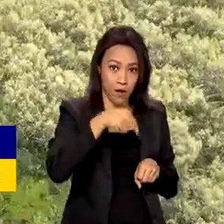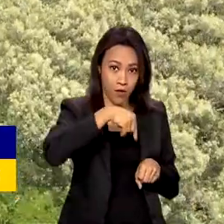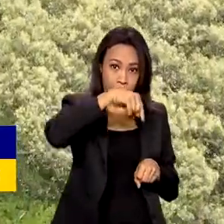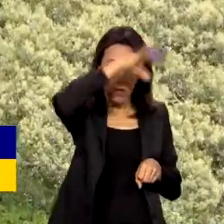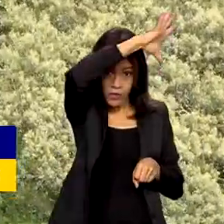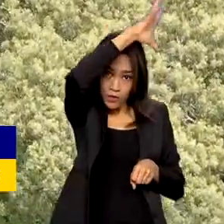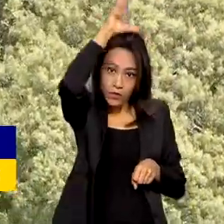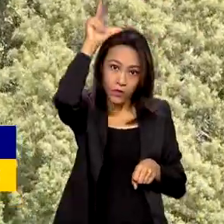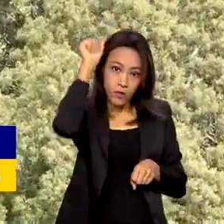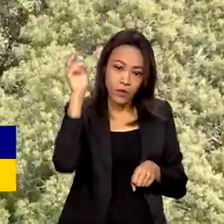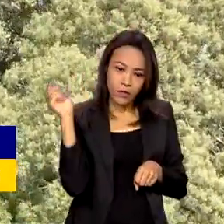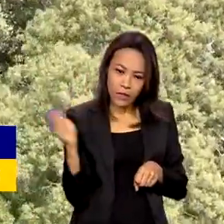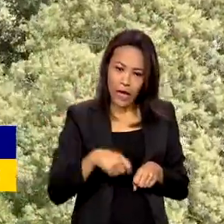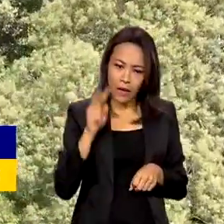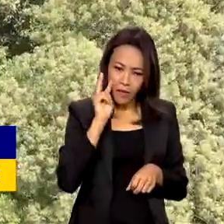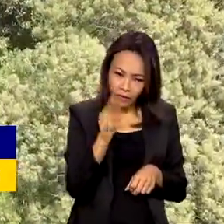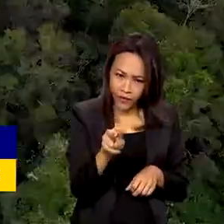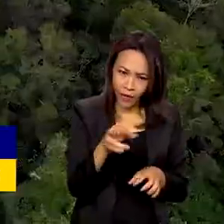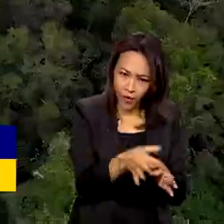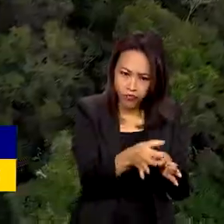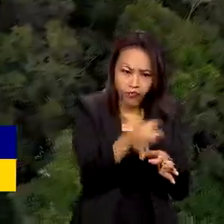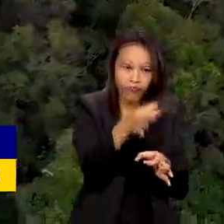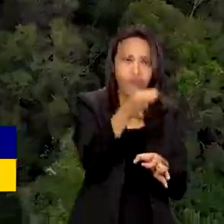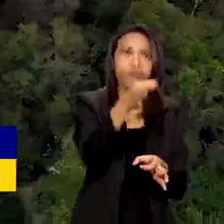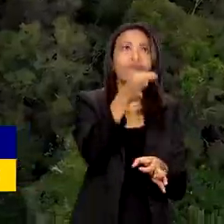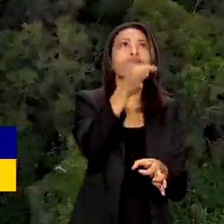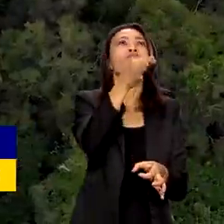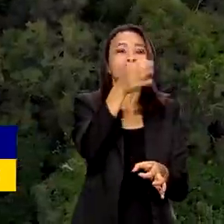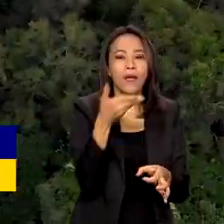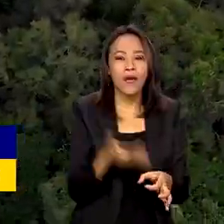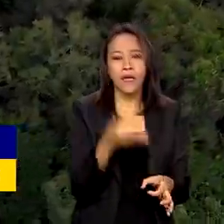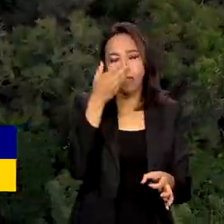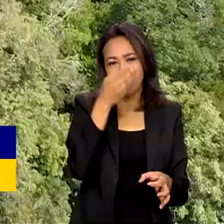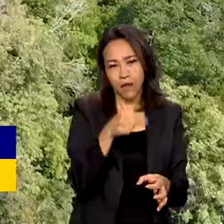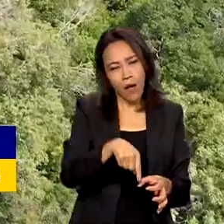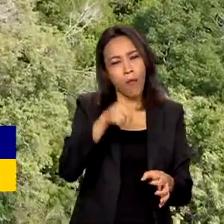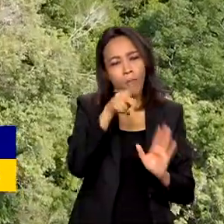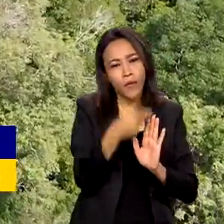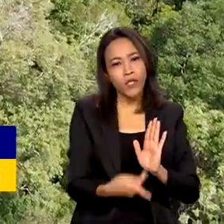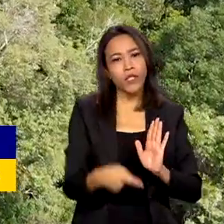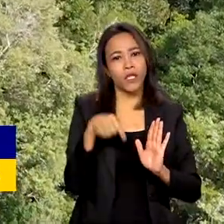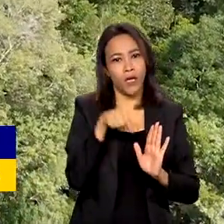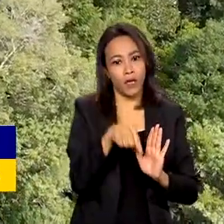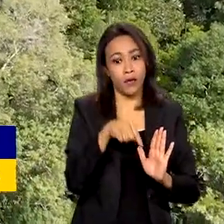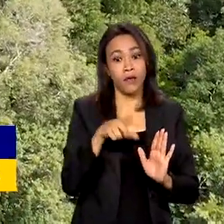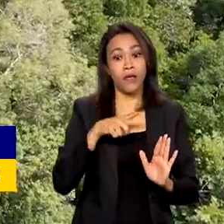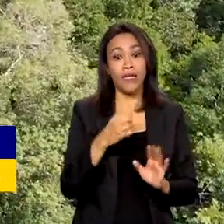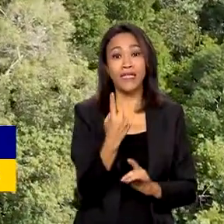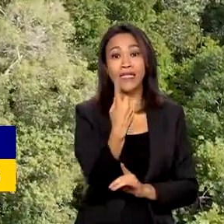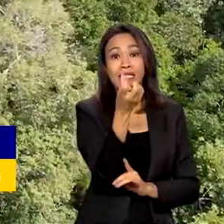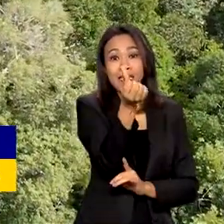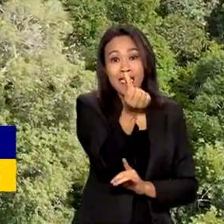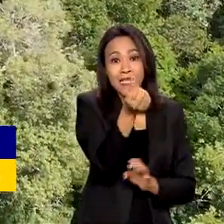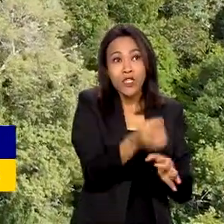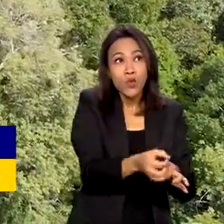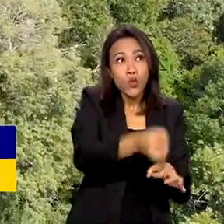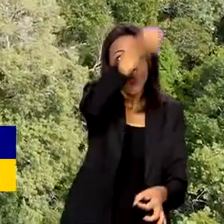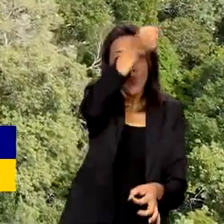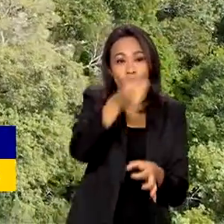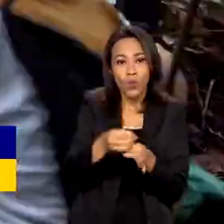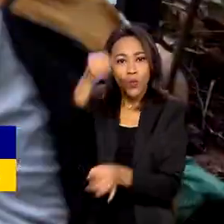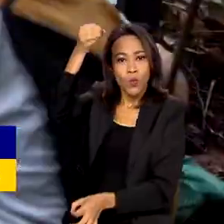estruturas do experimento ganhando forma. O projeto Amazon Face conta com 16 torres de 35